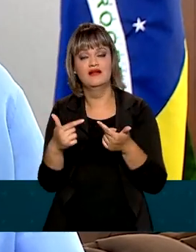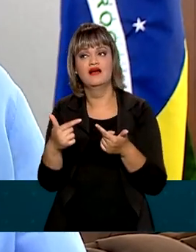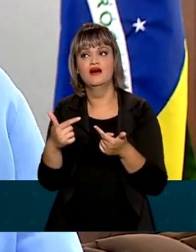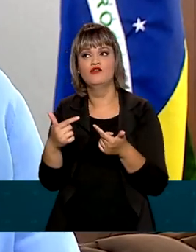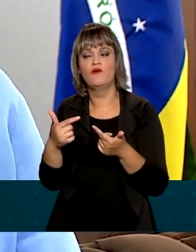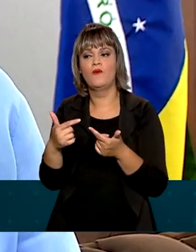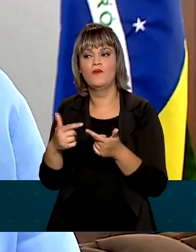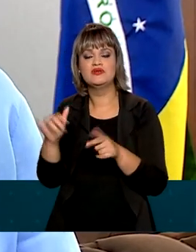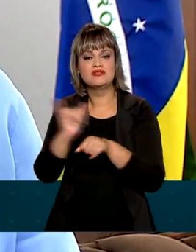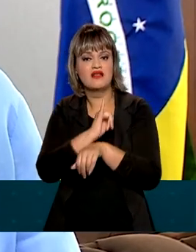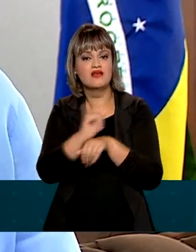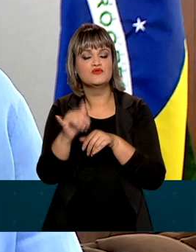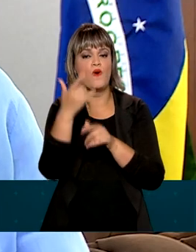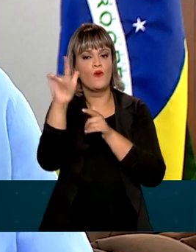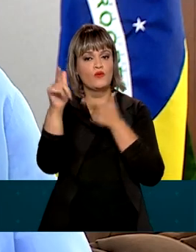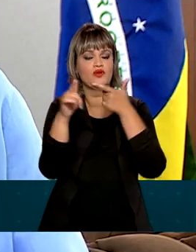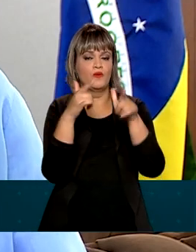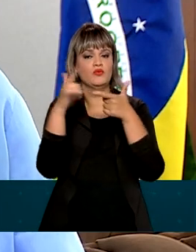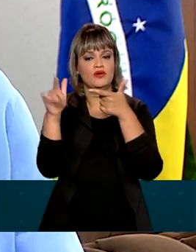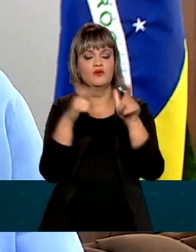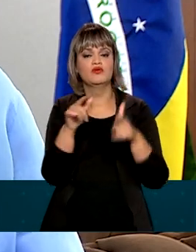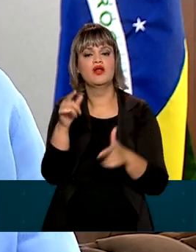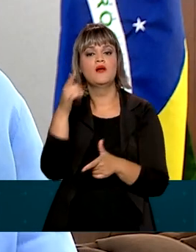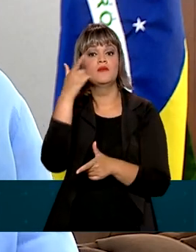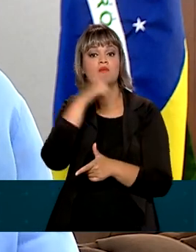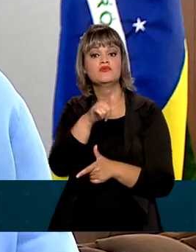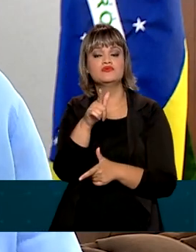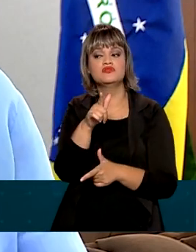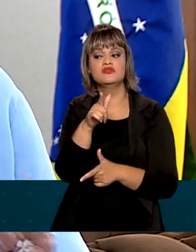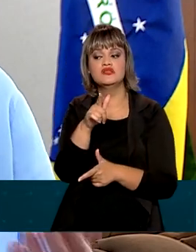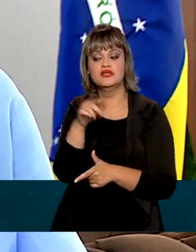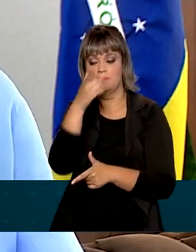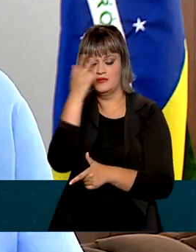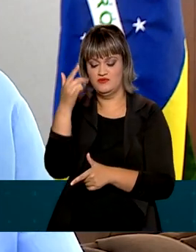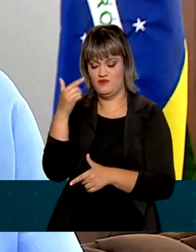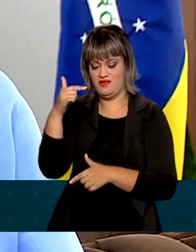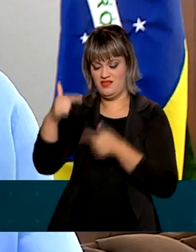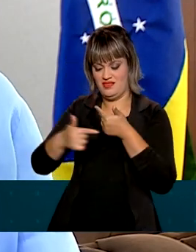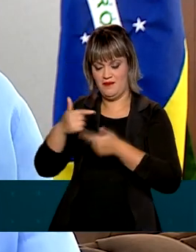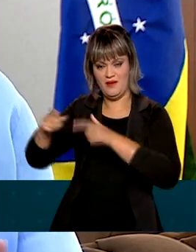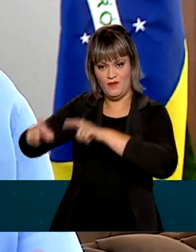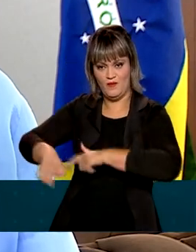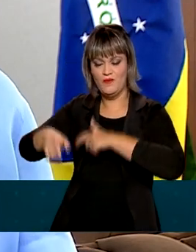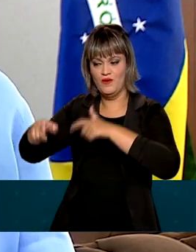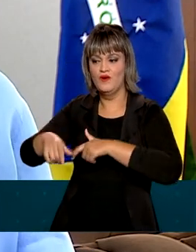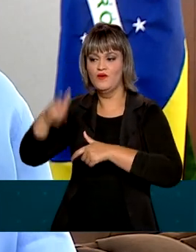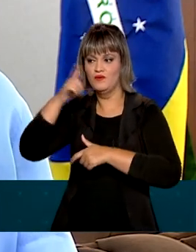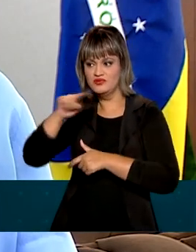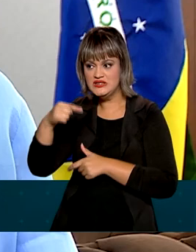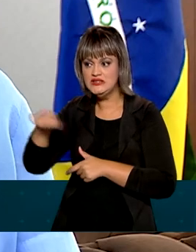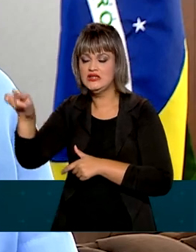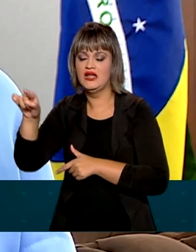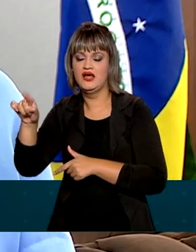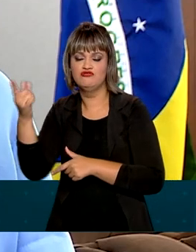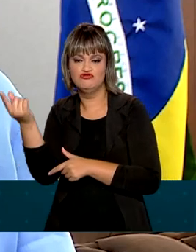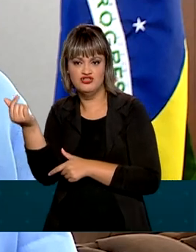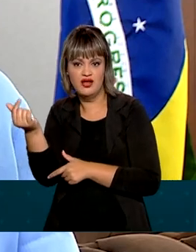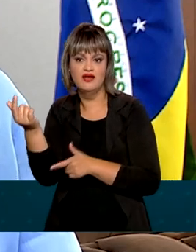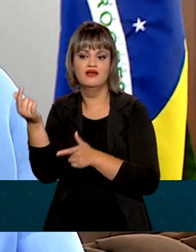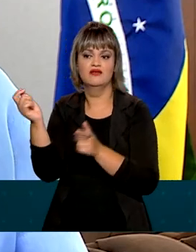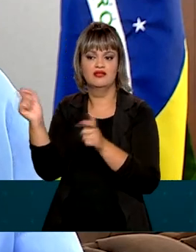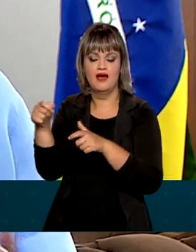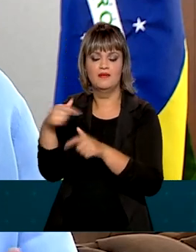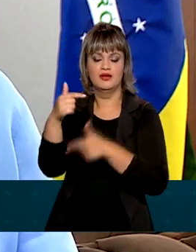ferramentas financeiras para fazer com que o grande produtor pudesse ir ao mercado e tomar recursos. E isso